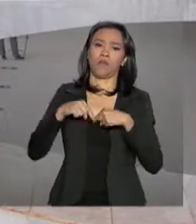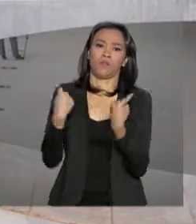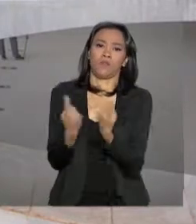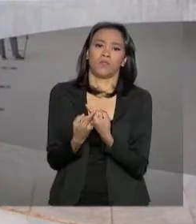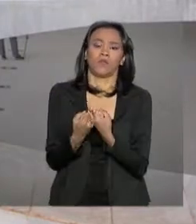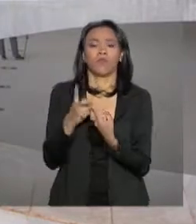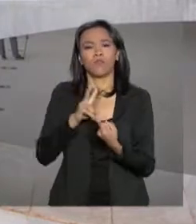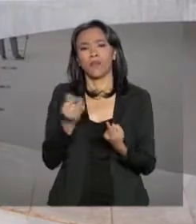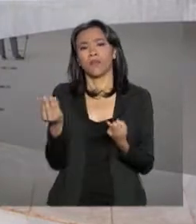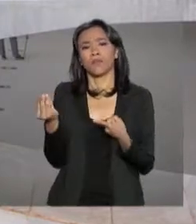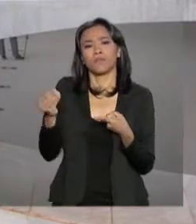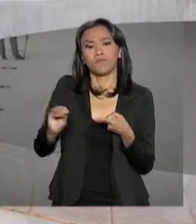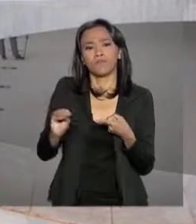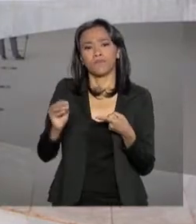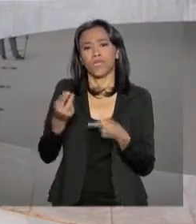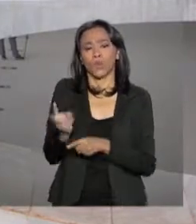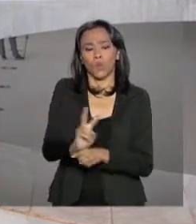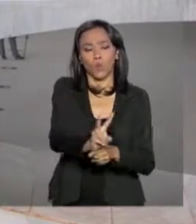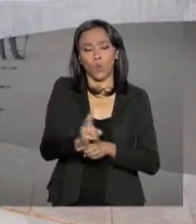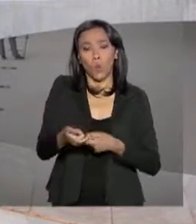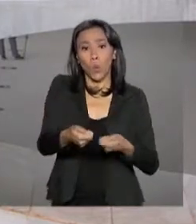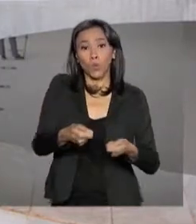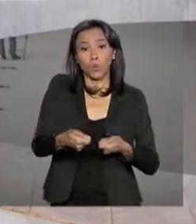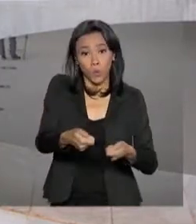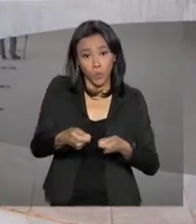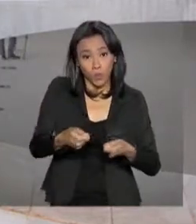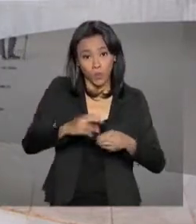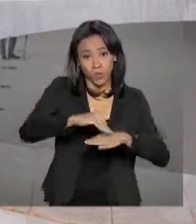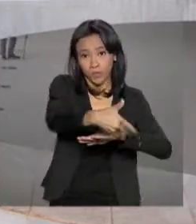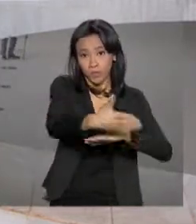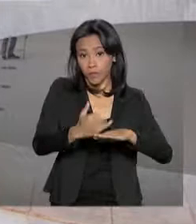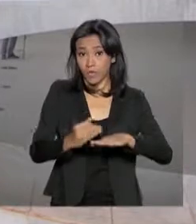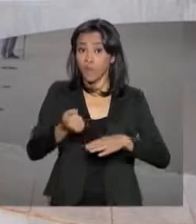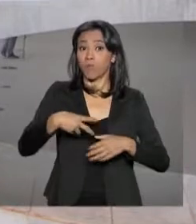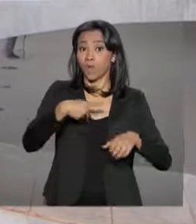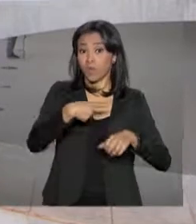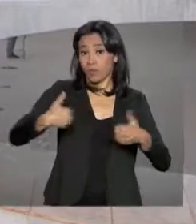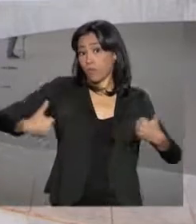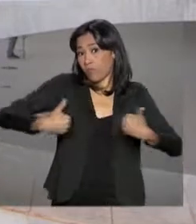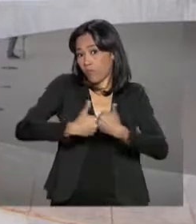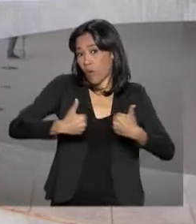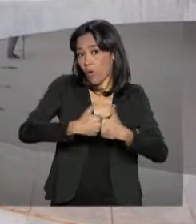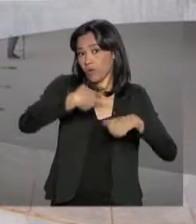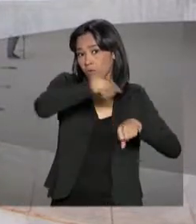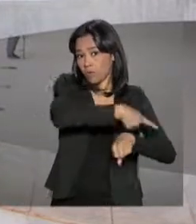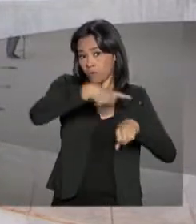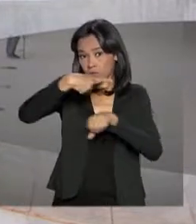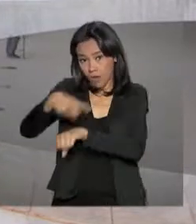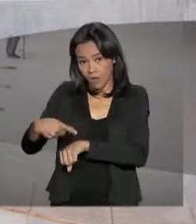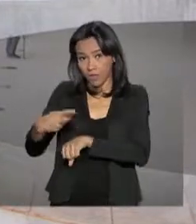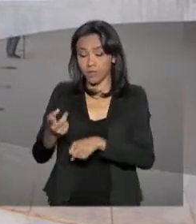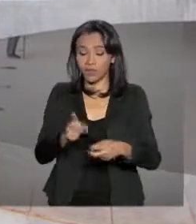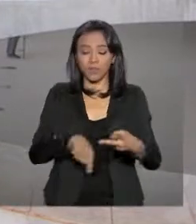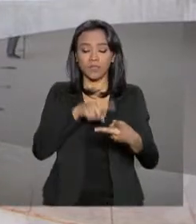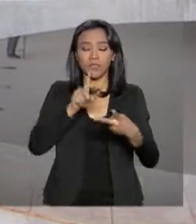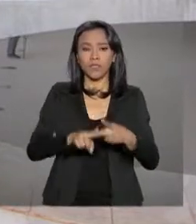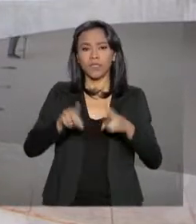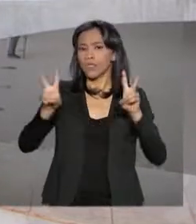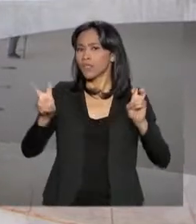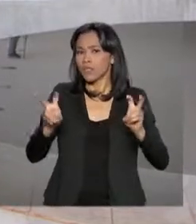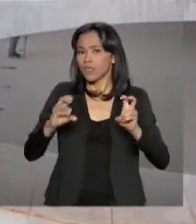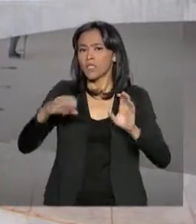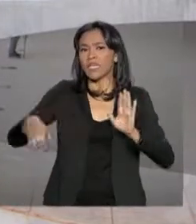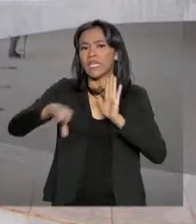deve incluir também o monitoramento de fronteira, já que os países são vizinhos, né, nós somos vizinhos, o combate ao crime